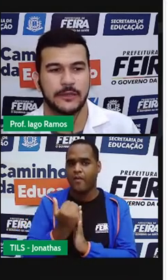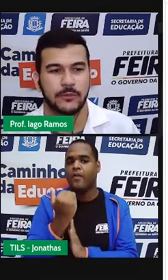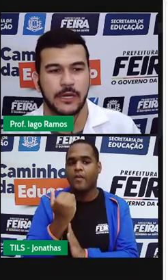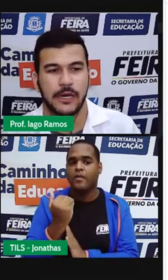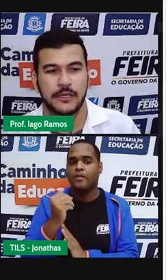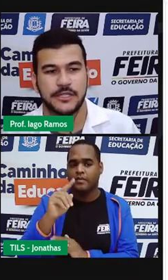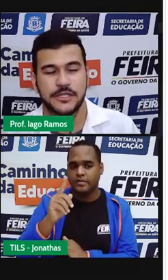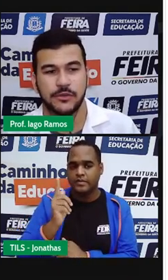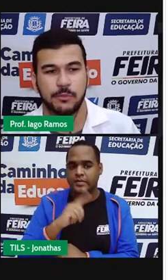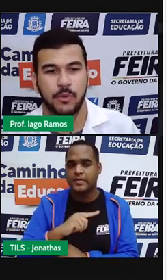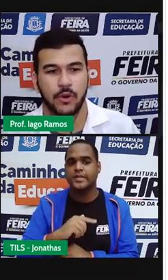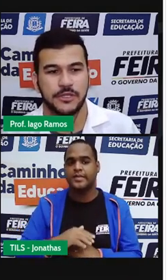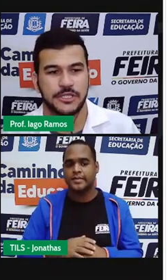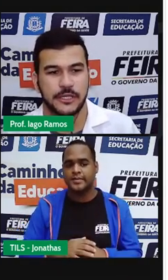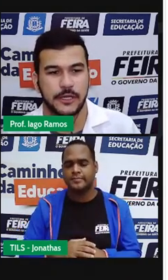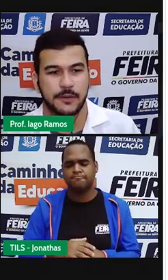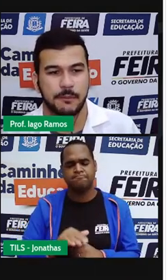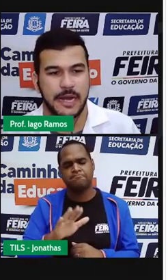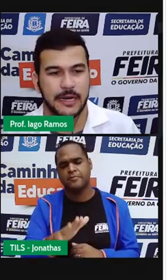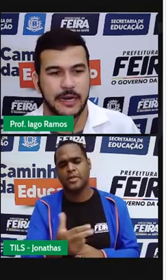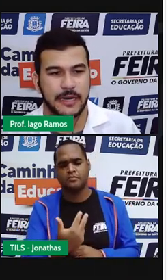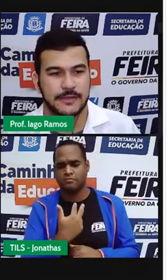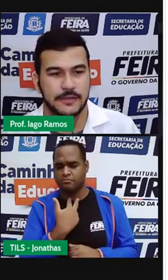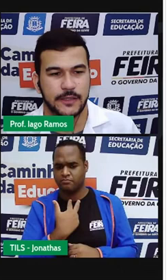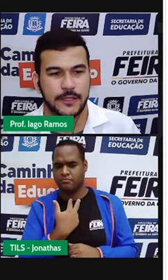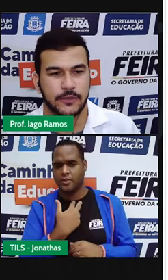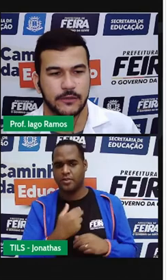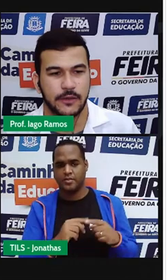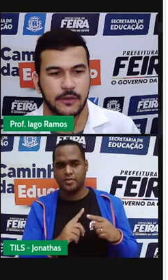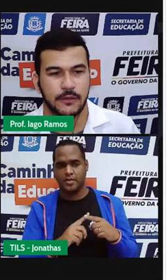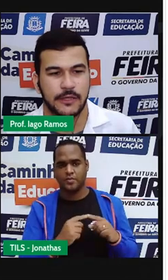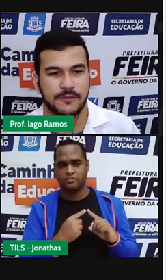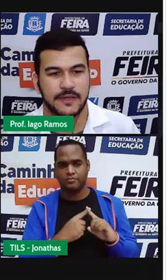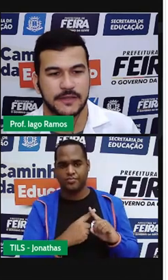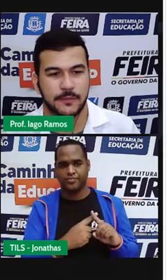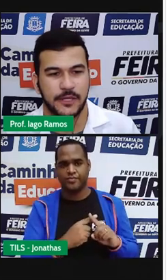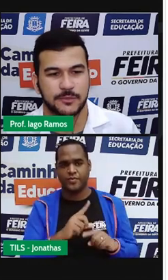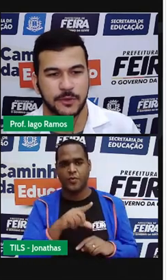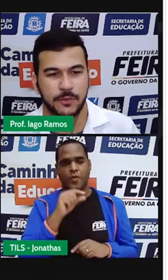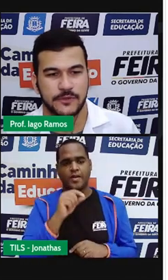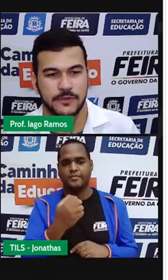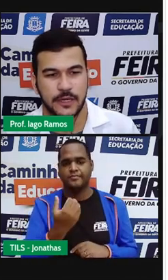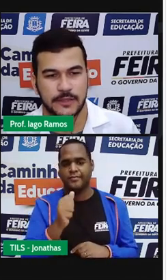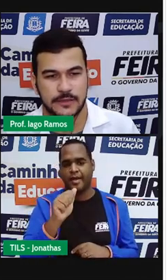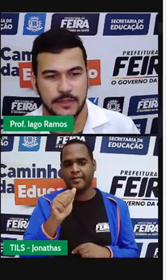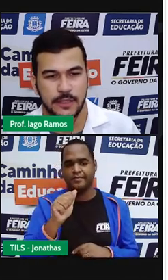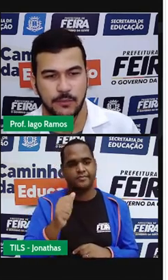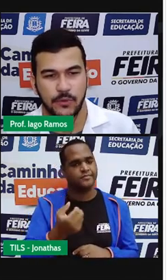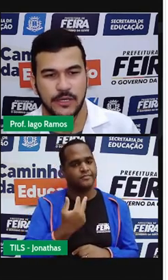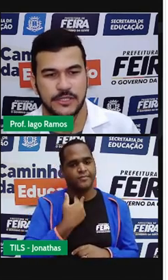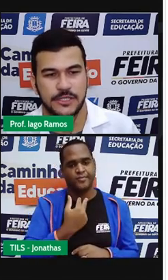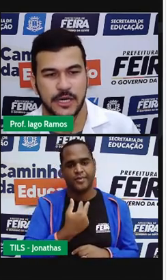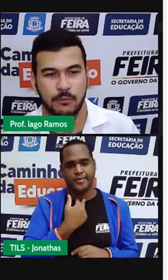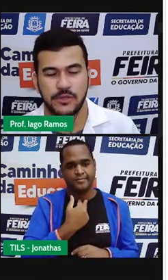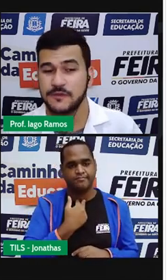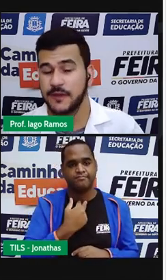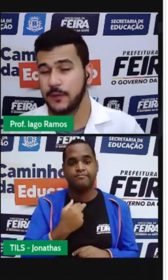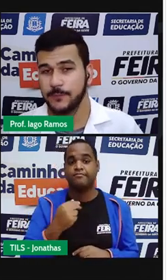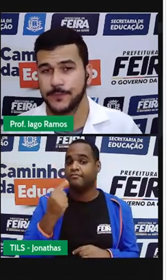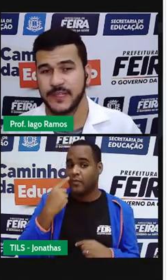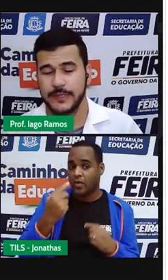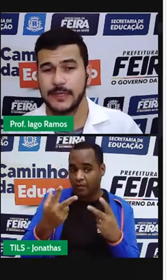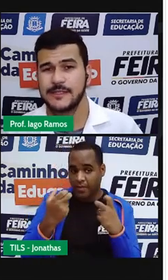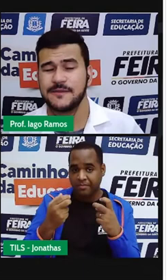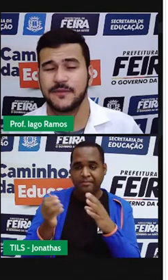aumentam, a gente não pode marcar essa daqui. Inversamente proporcionais. Porque a gente acabou de